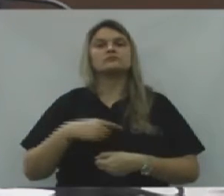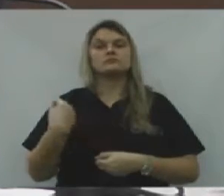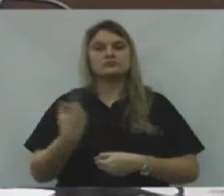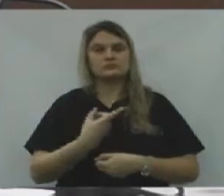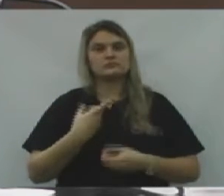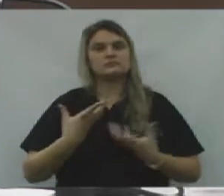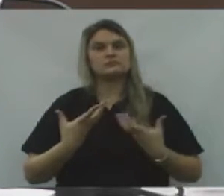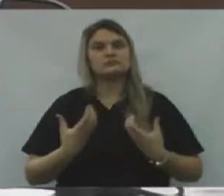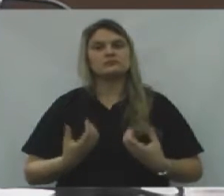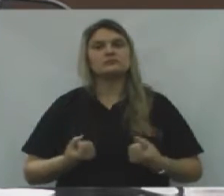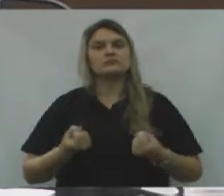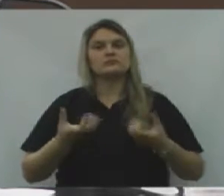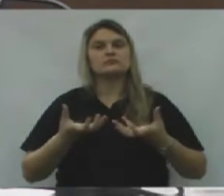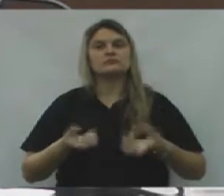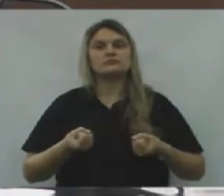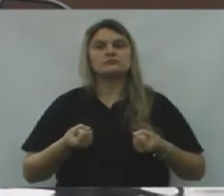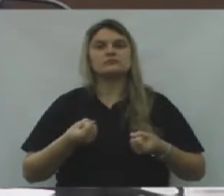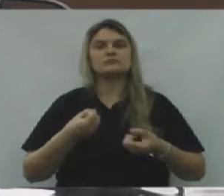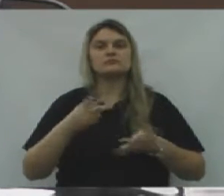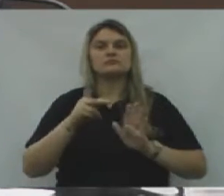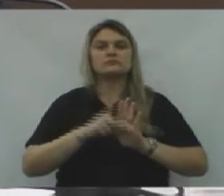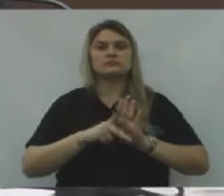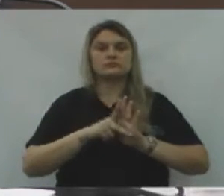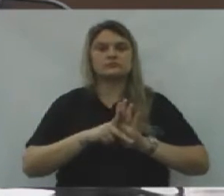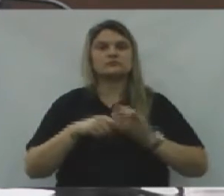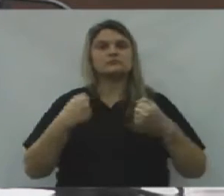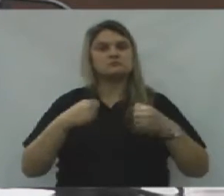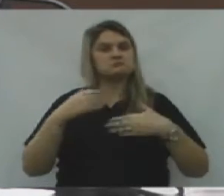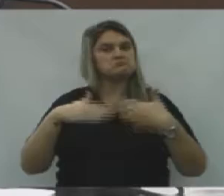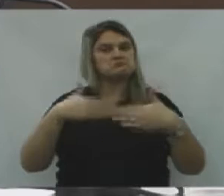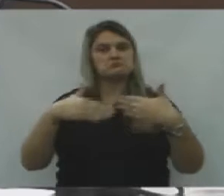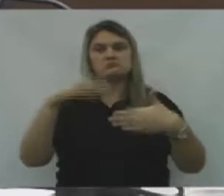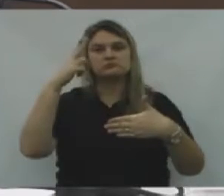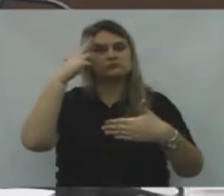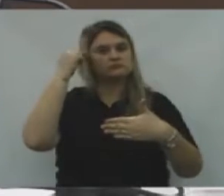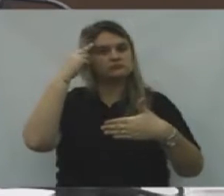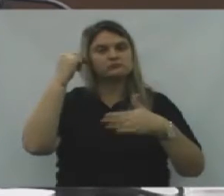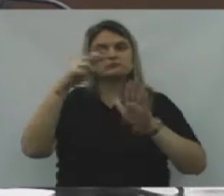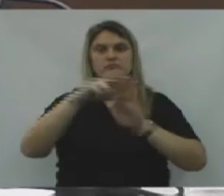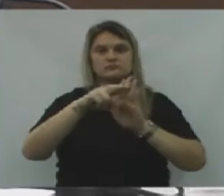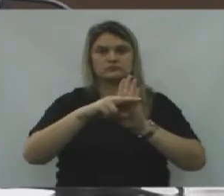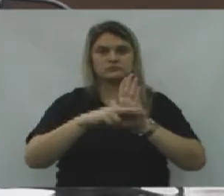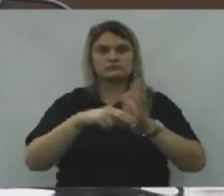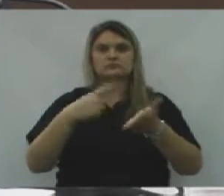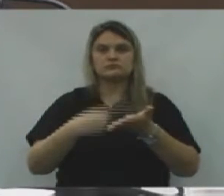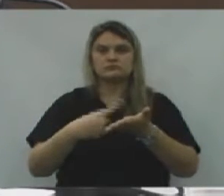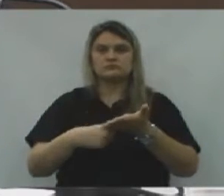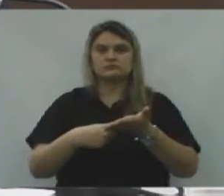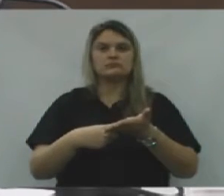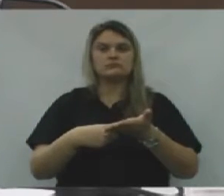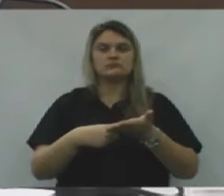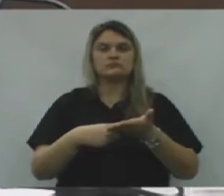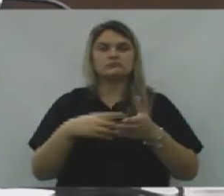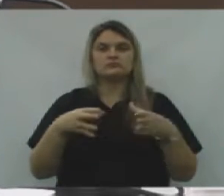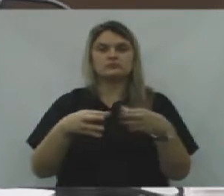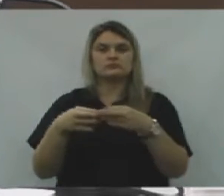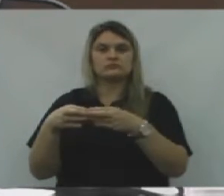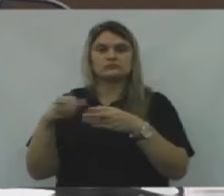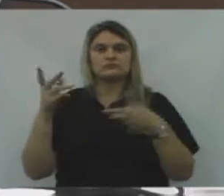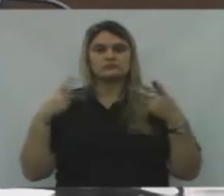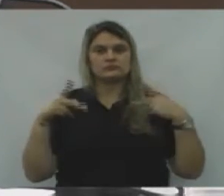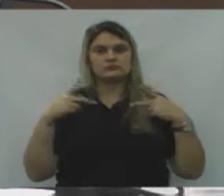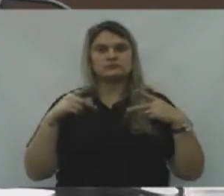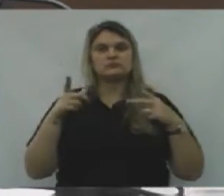Somos de parecer favorável ao projeto, devendo seguir os trâmites apontados pelo acordo de lideranças,